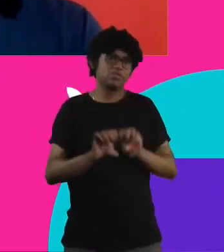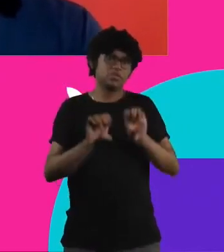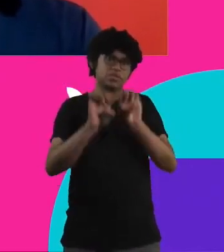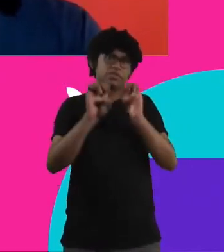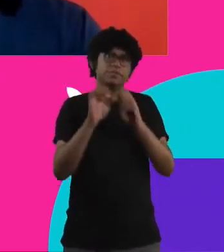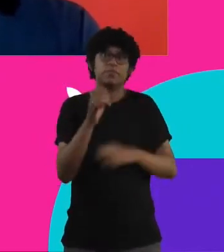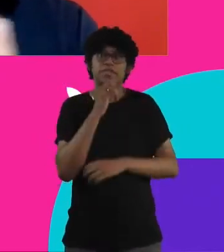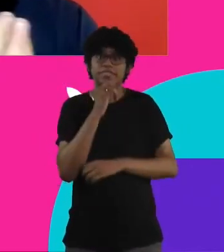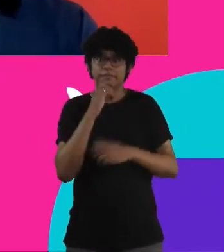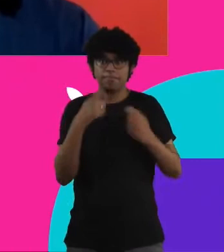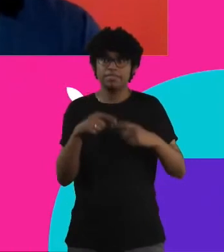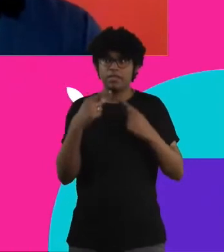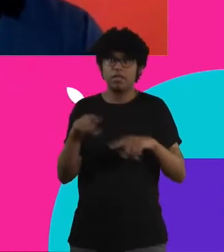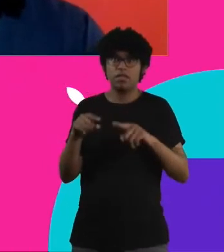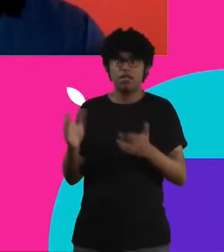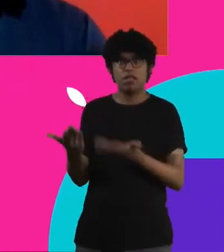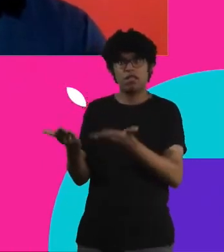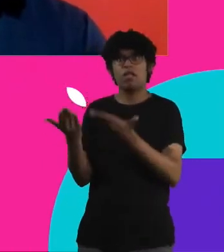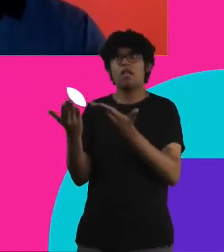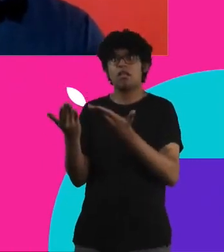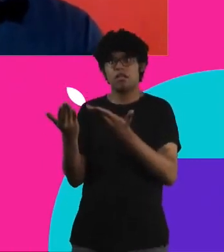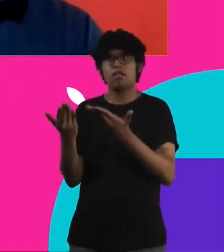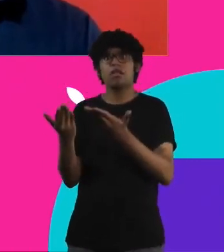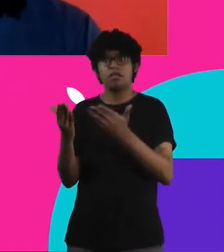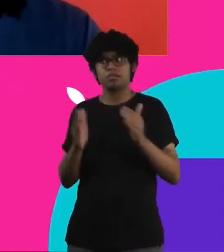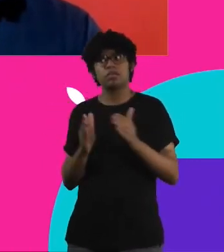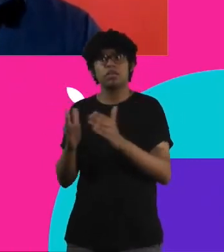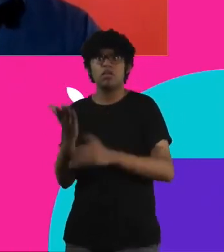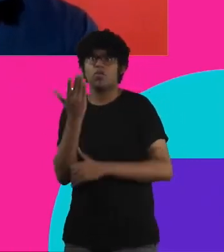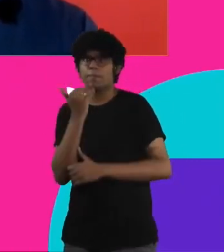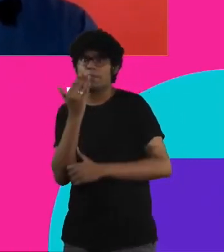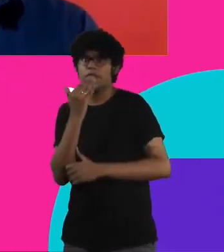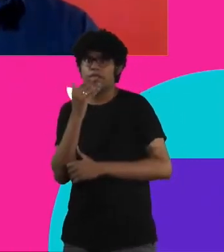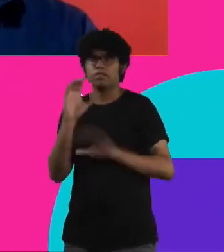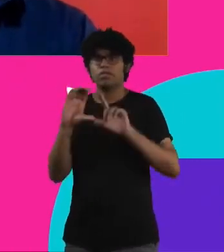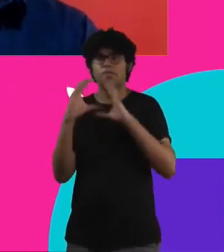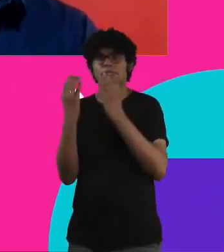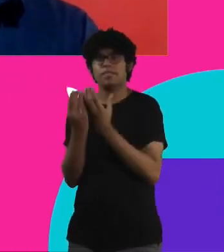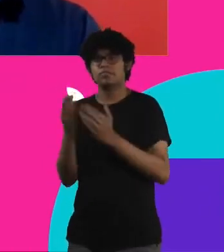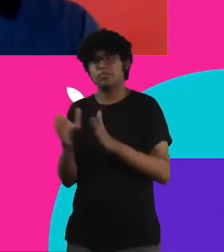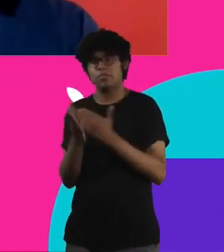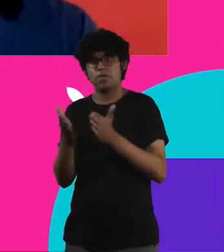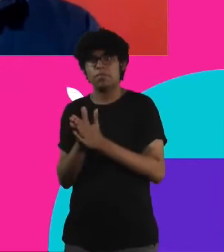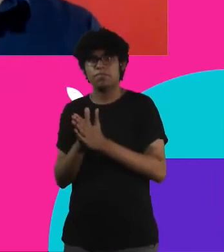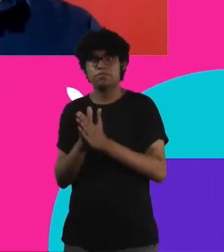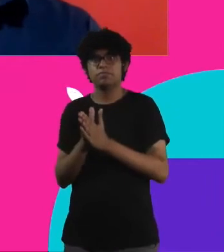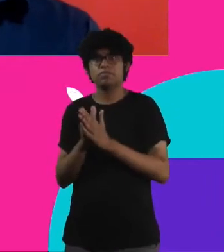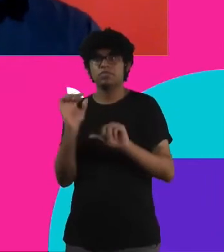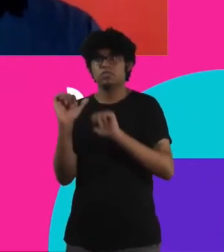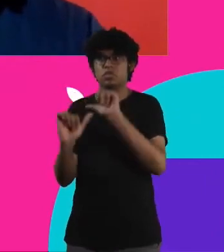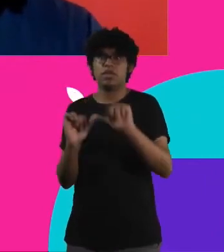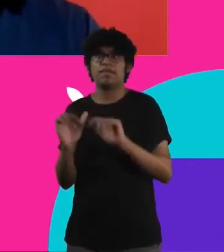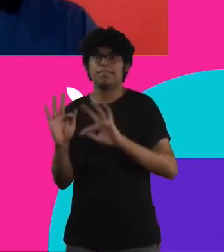exemplo, a gente tem que estimular essas cadeias de valor de alimento em comunidades pobres por meio de transferência de tecnologia programas de